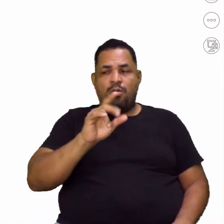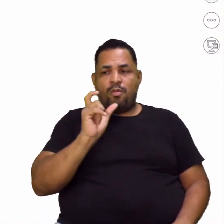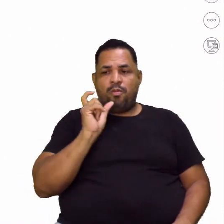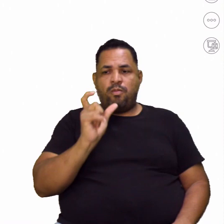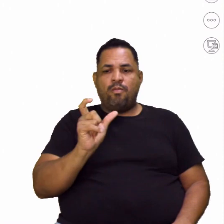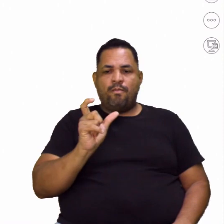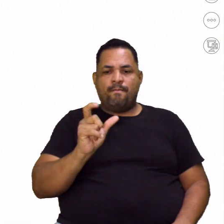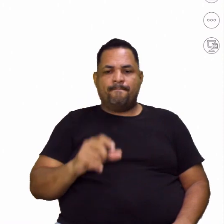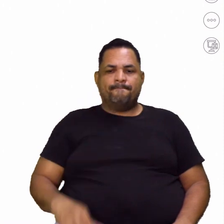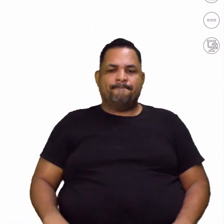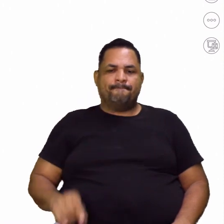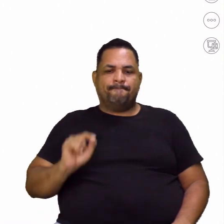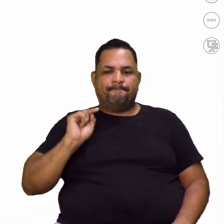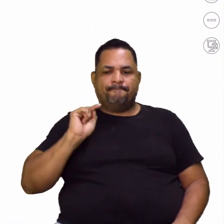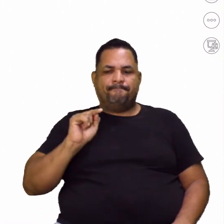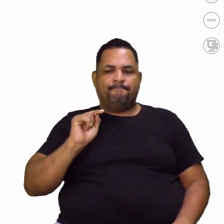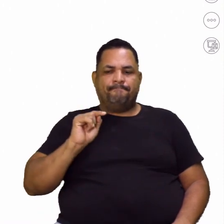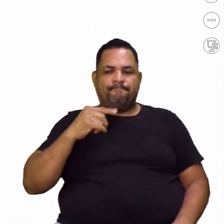palavra ponto.